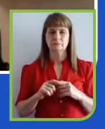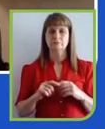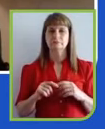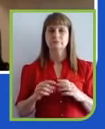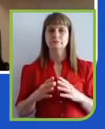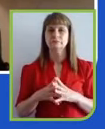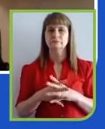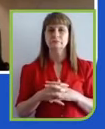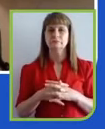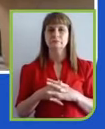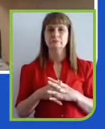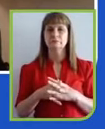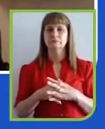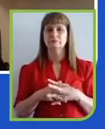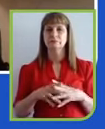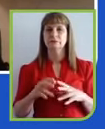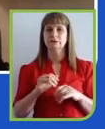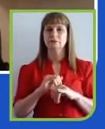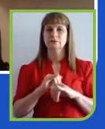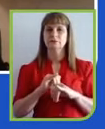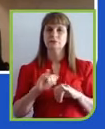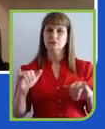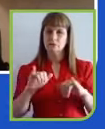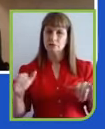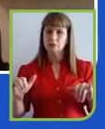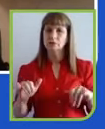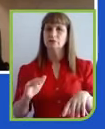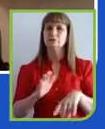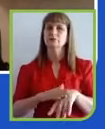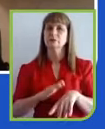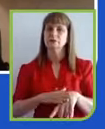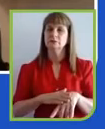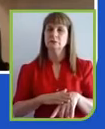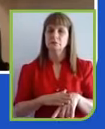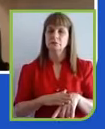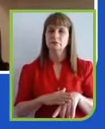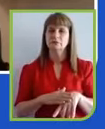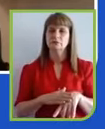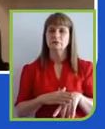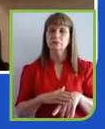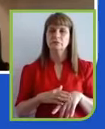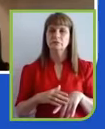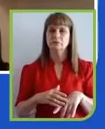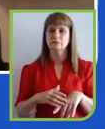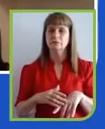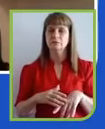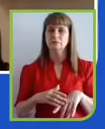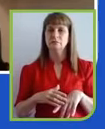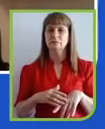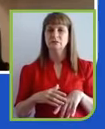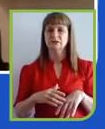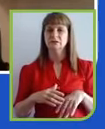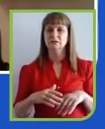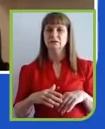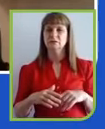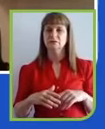dizendo o que estavam fazendo para que buscassem de alguma maneira